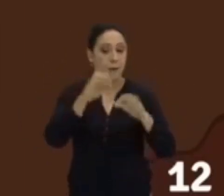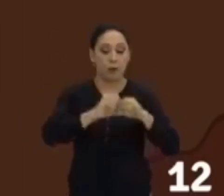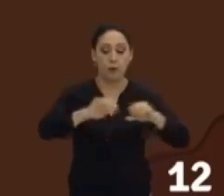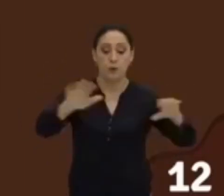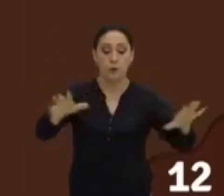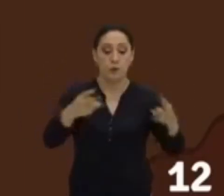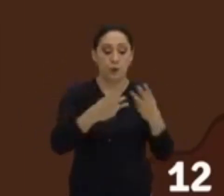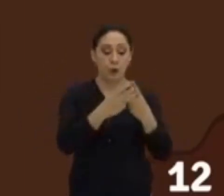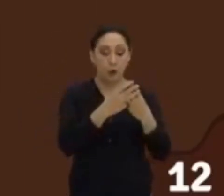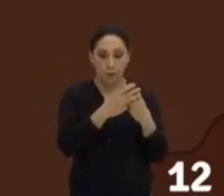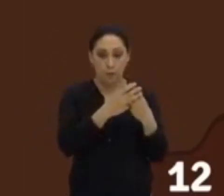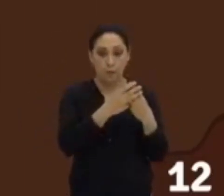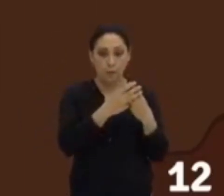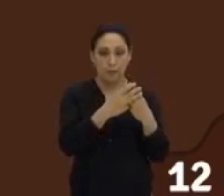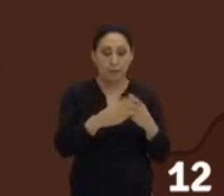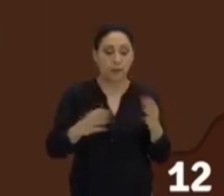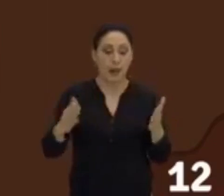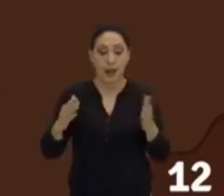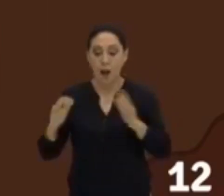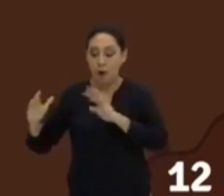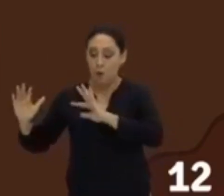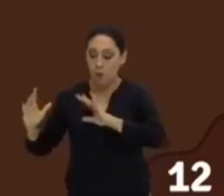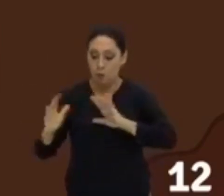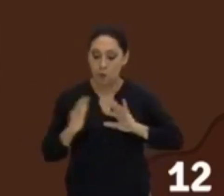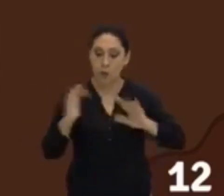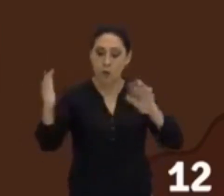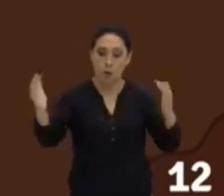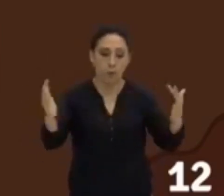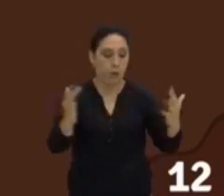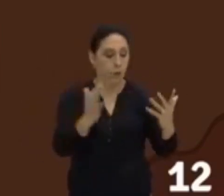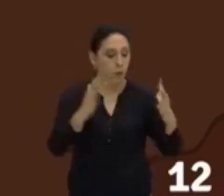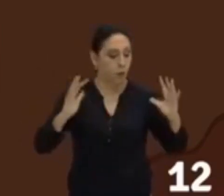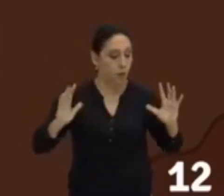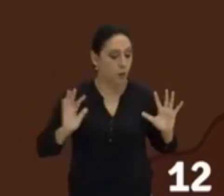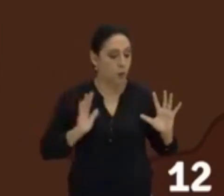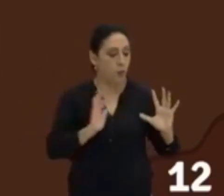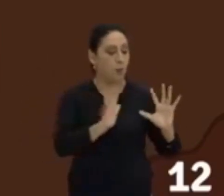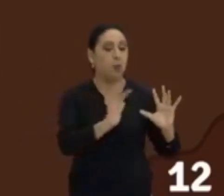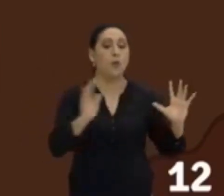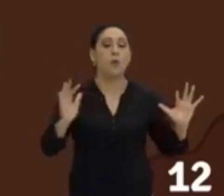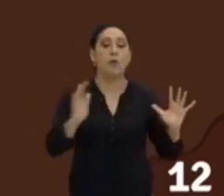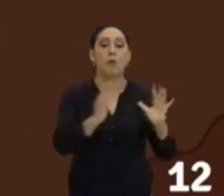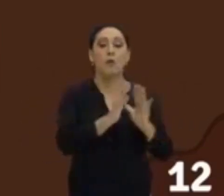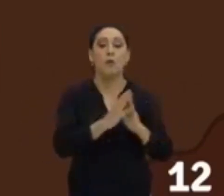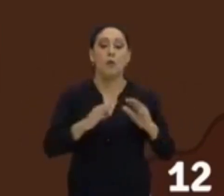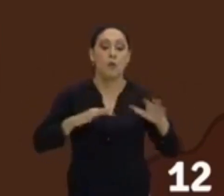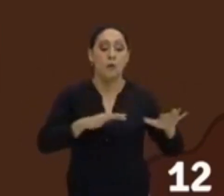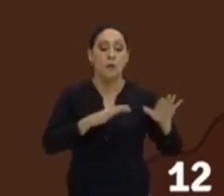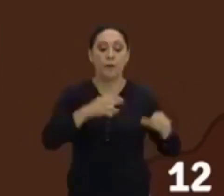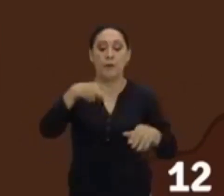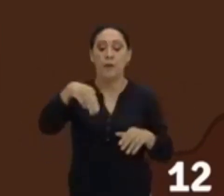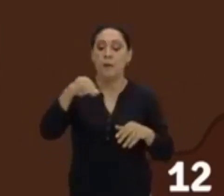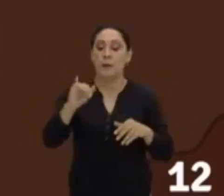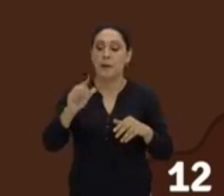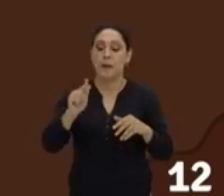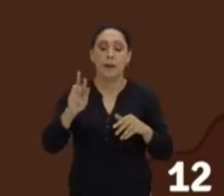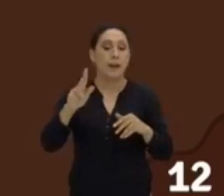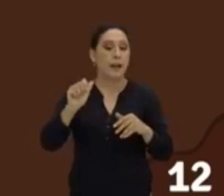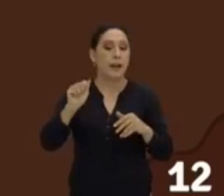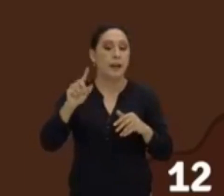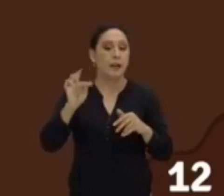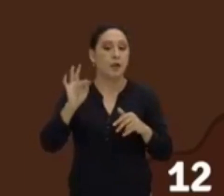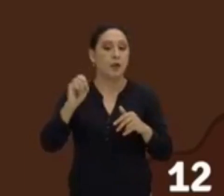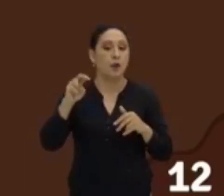dos judeus, começou a ocorrer um movimento migratório de pessoas dos